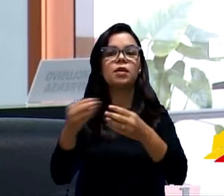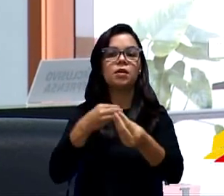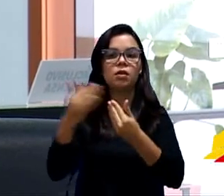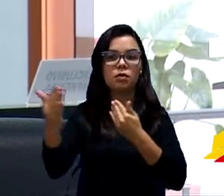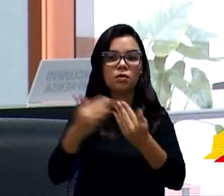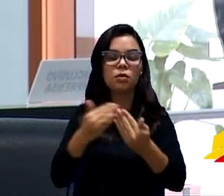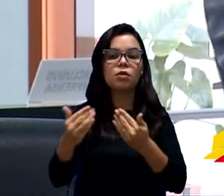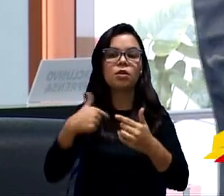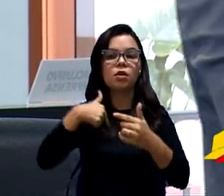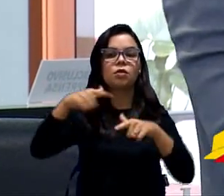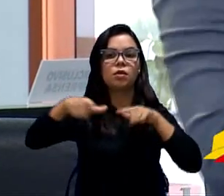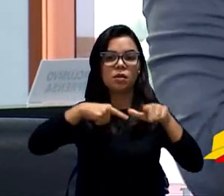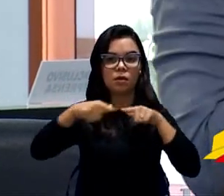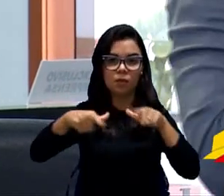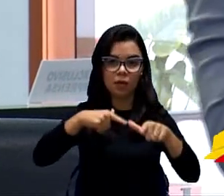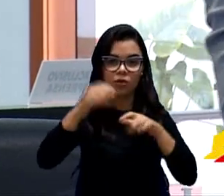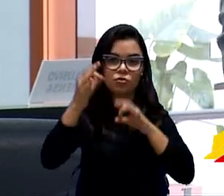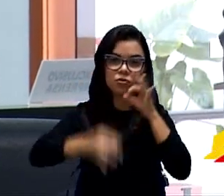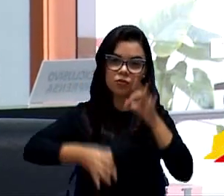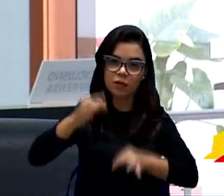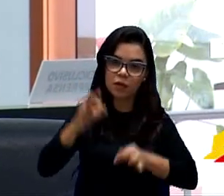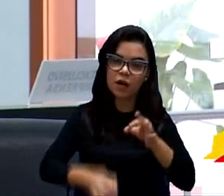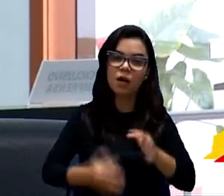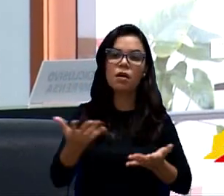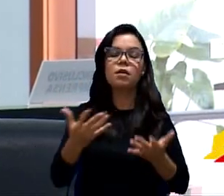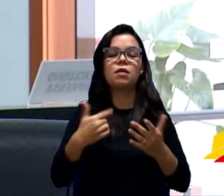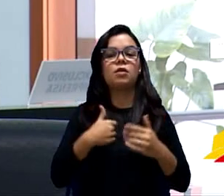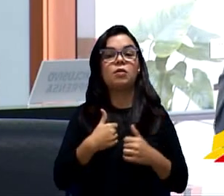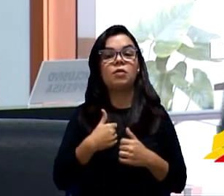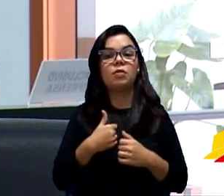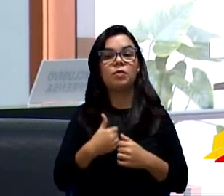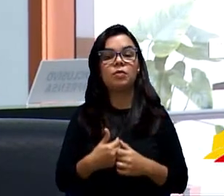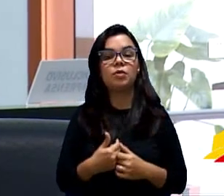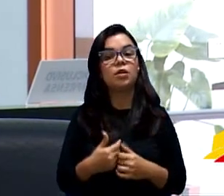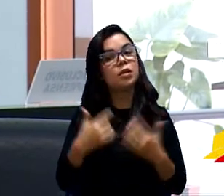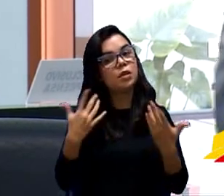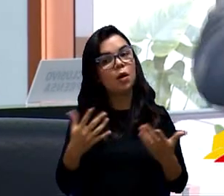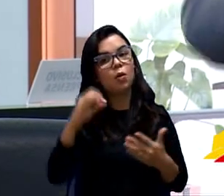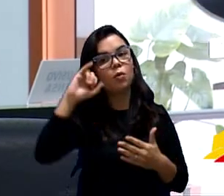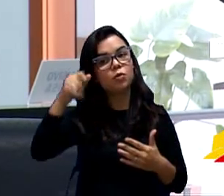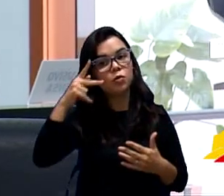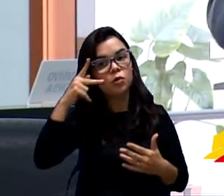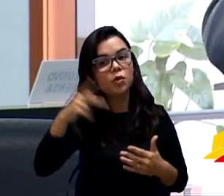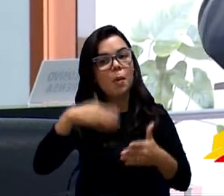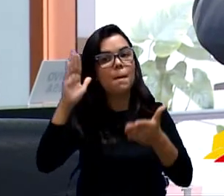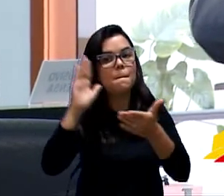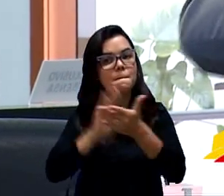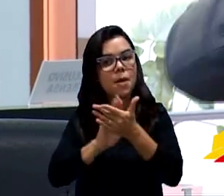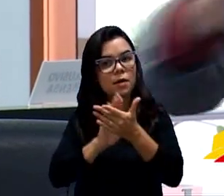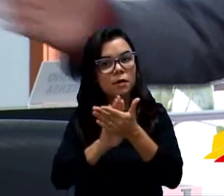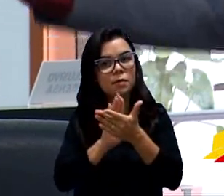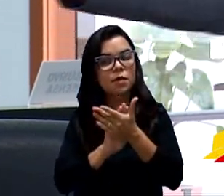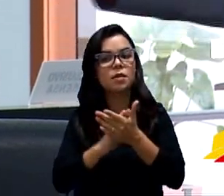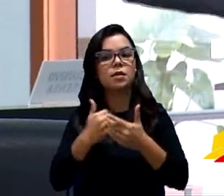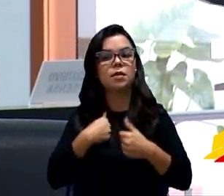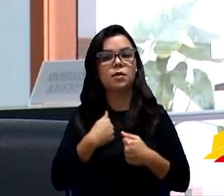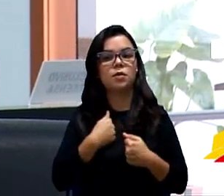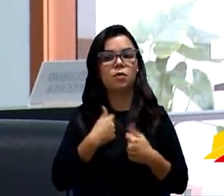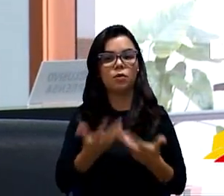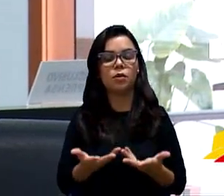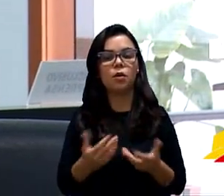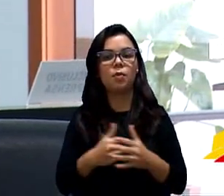trabalhar e para justificar, e os colegas também, aqueles que votaram em mim. Então, João Donizete, parabéns. Conta com o meu apoio, mas esse povo